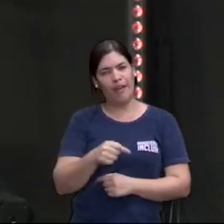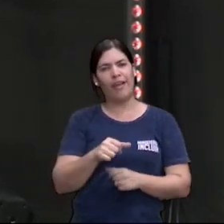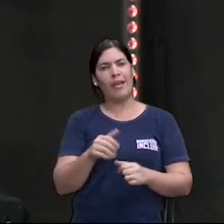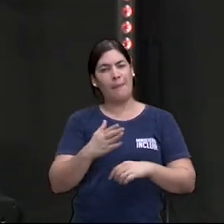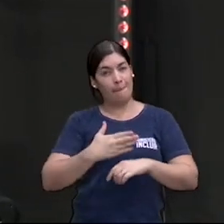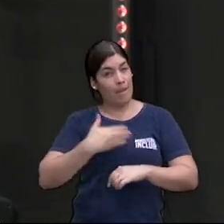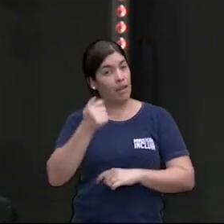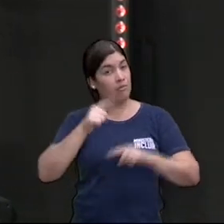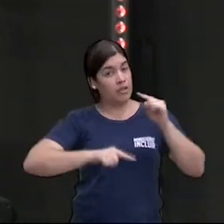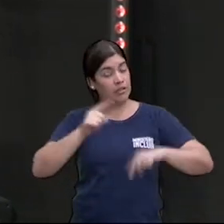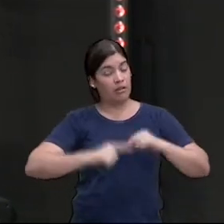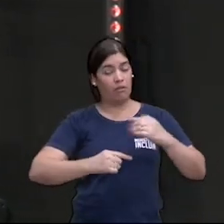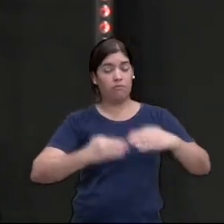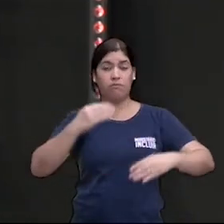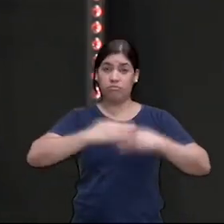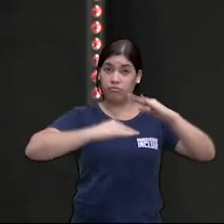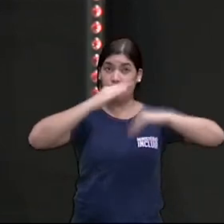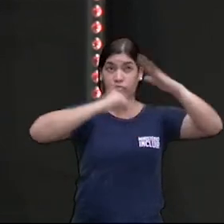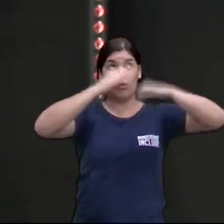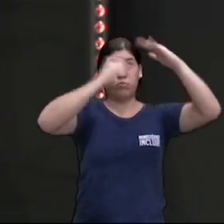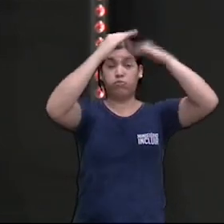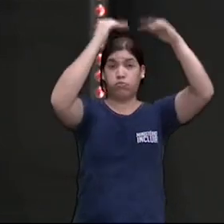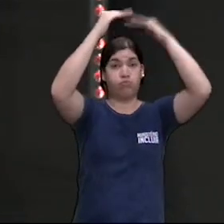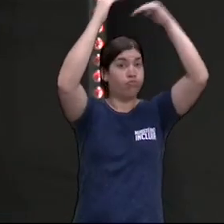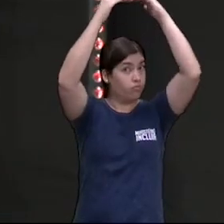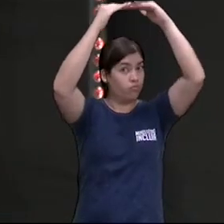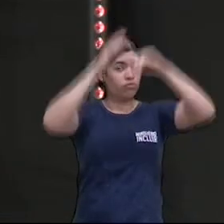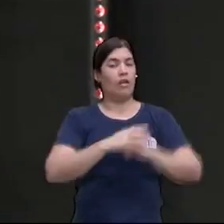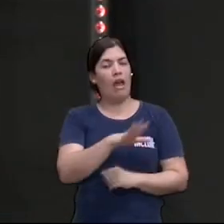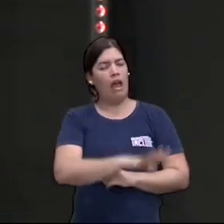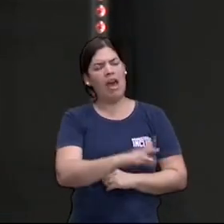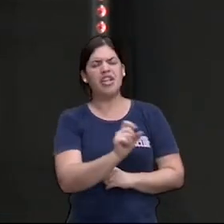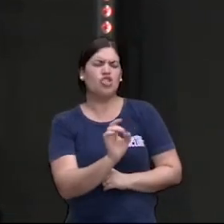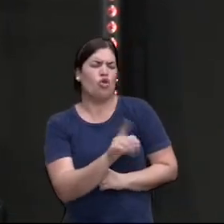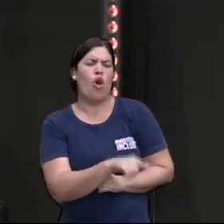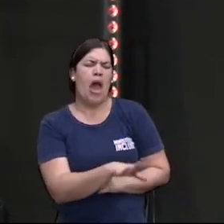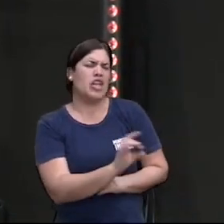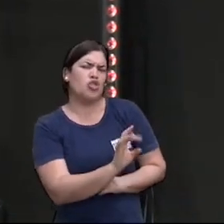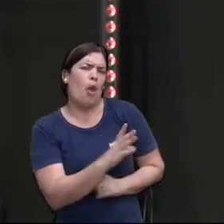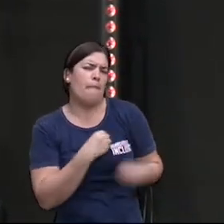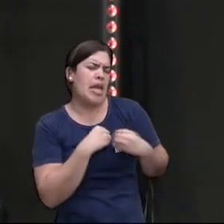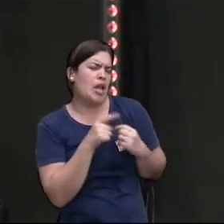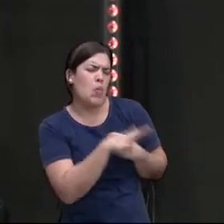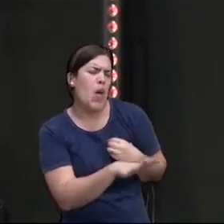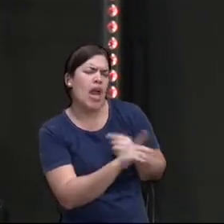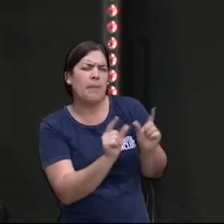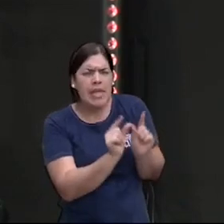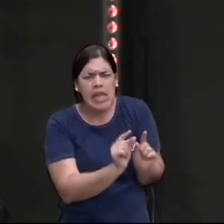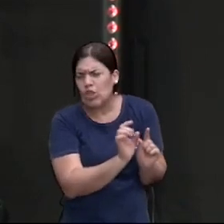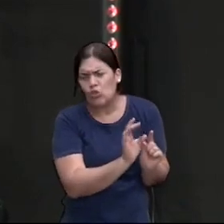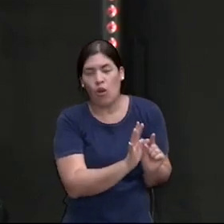Aí você continua pecando. Aquela área, aquela área, aquela que você falou, não é só isso que é meu pecado. Aí o diabo vem,